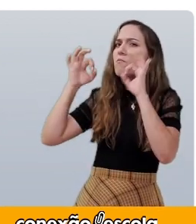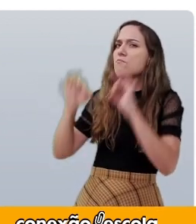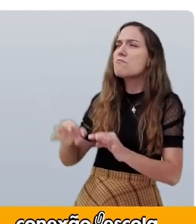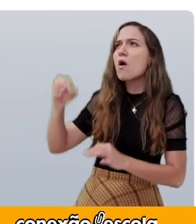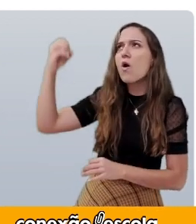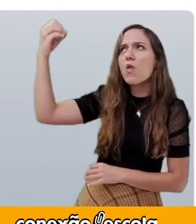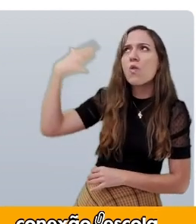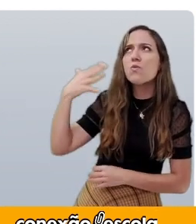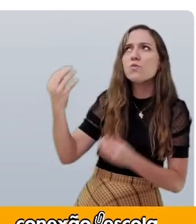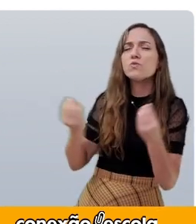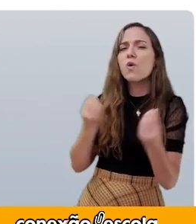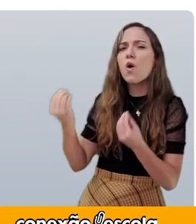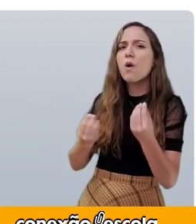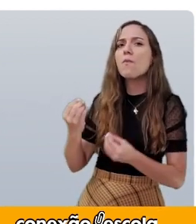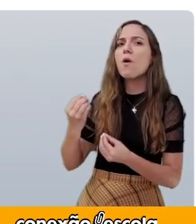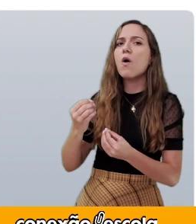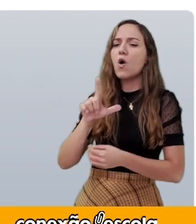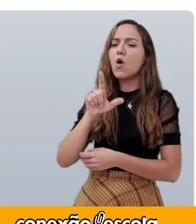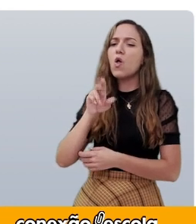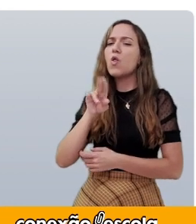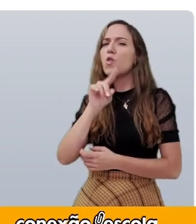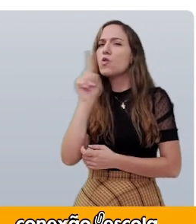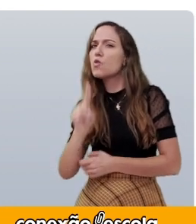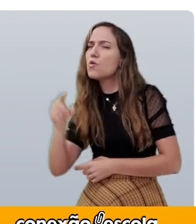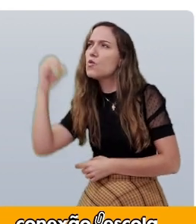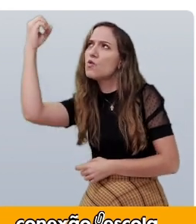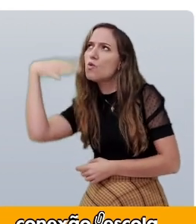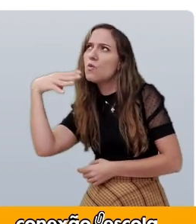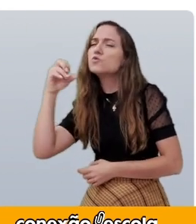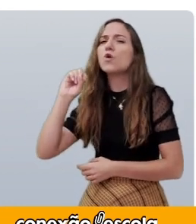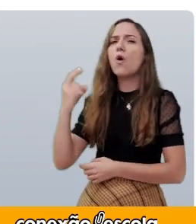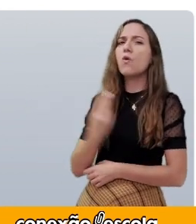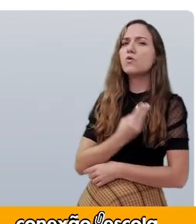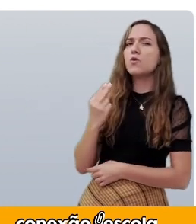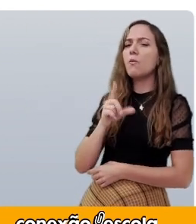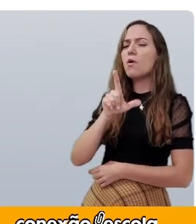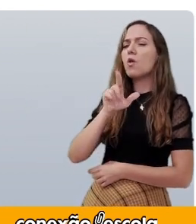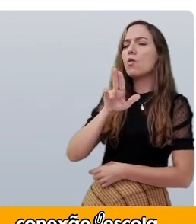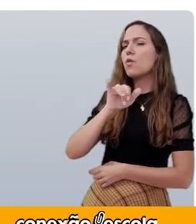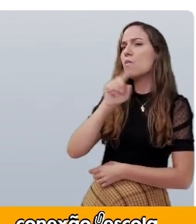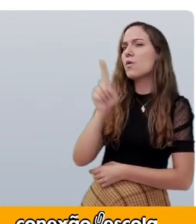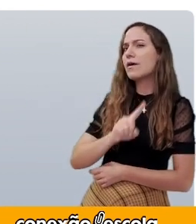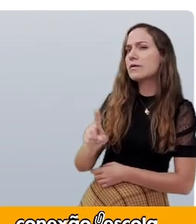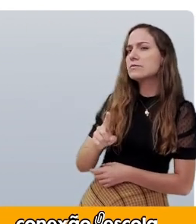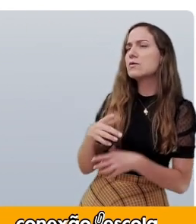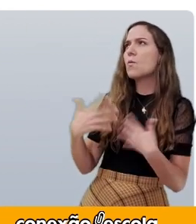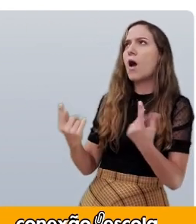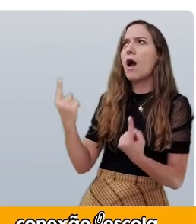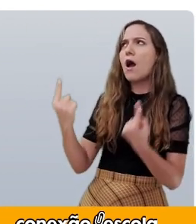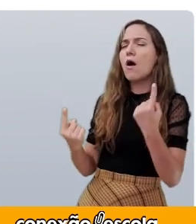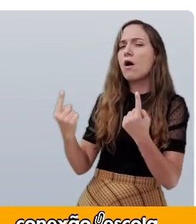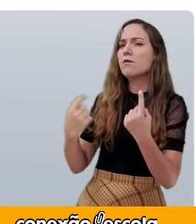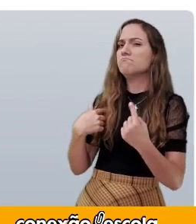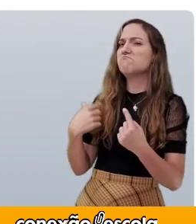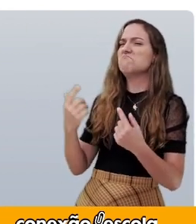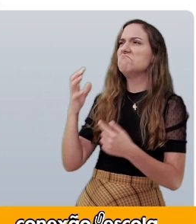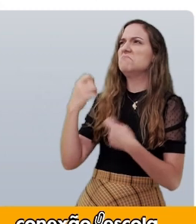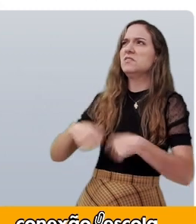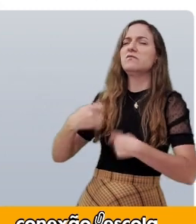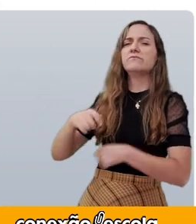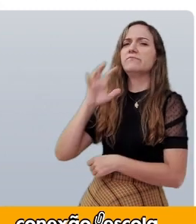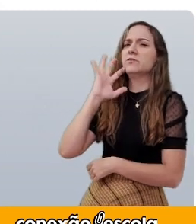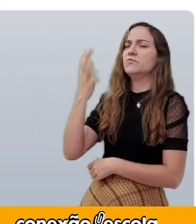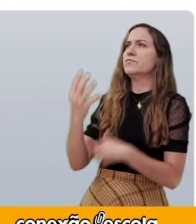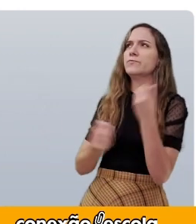tem luz? Ou que sou eu, o Luiz? Resolveu desvendar a questão de uma